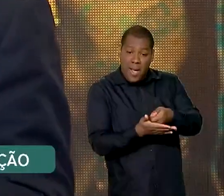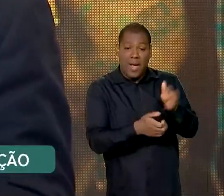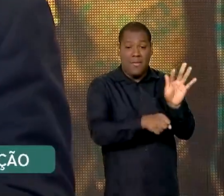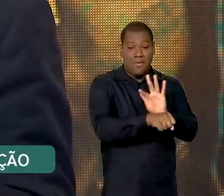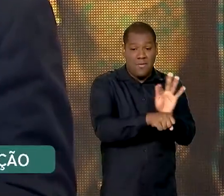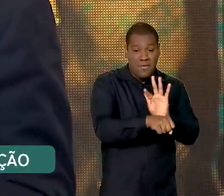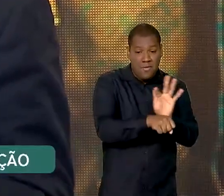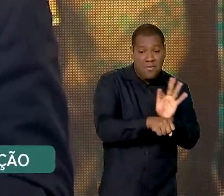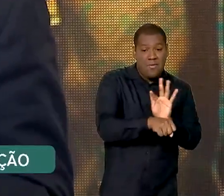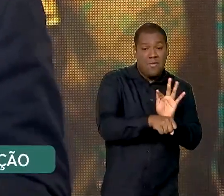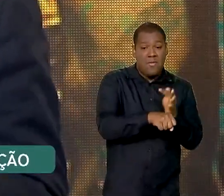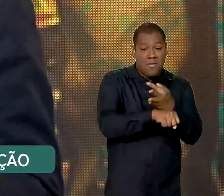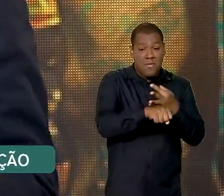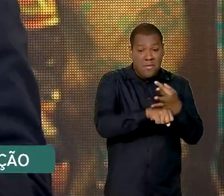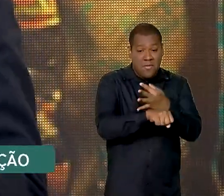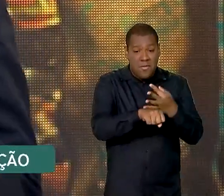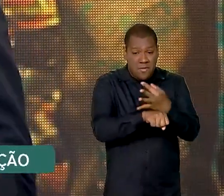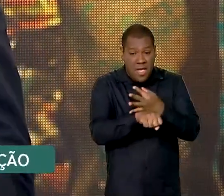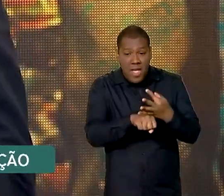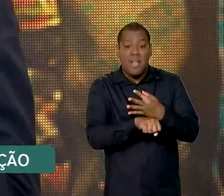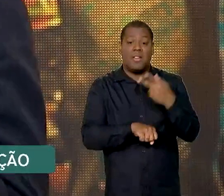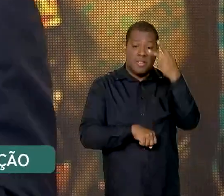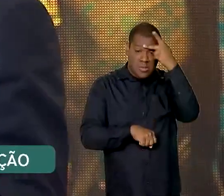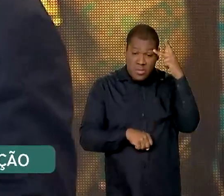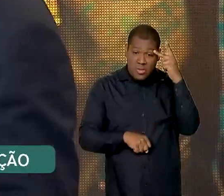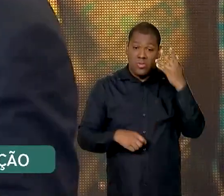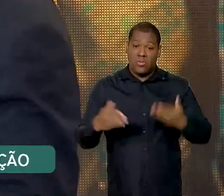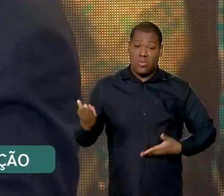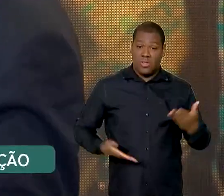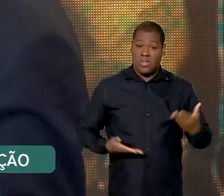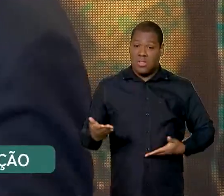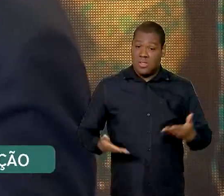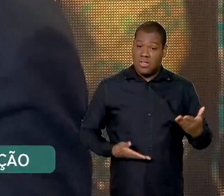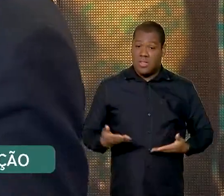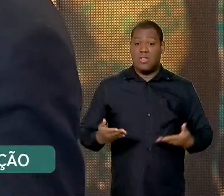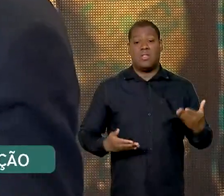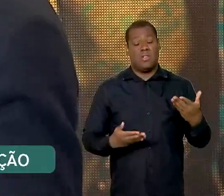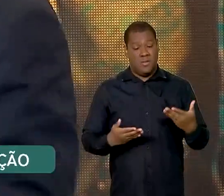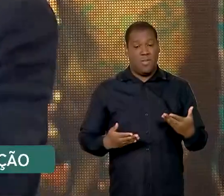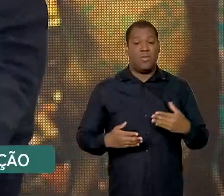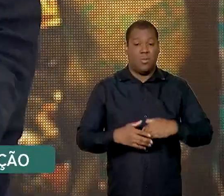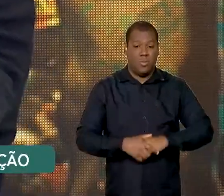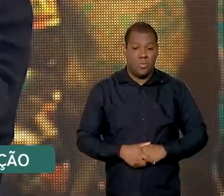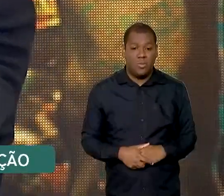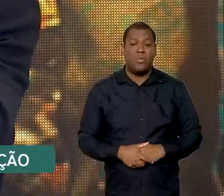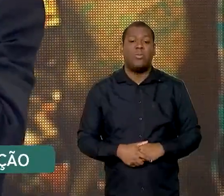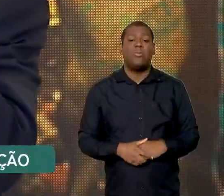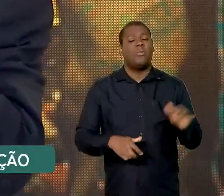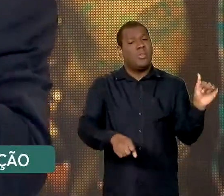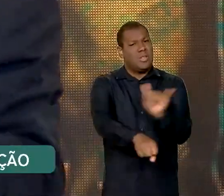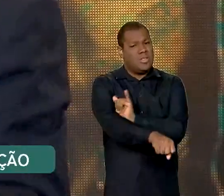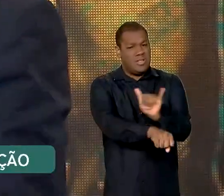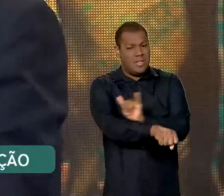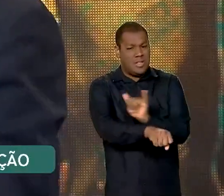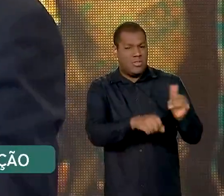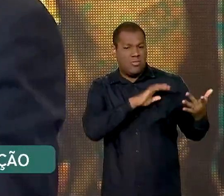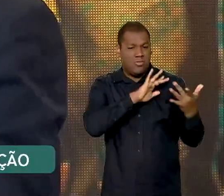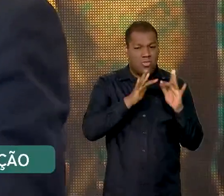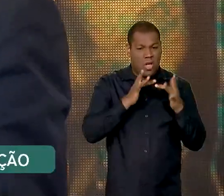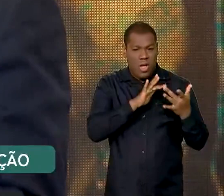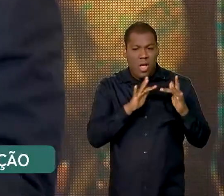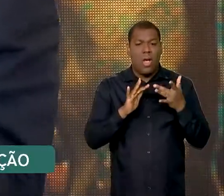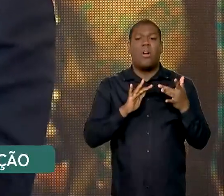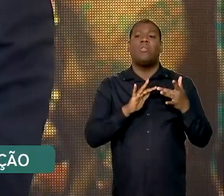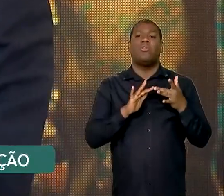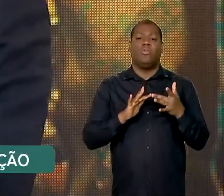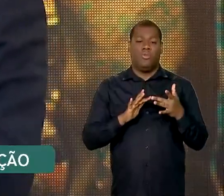coletivas e aproveitamento de antecipação de feriados, bancos de horas, enfim, um conjunto de medidas que possam ser